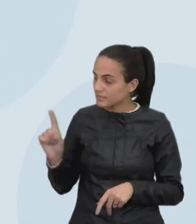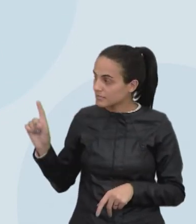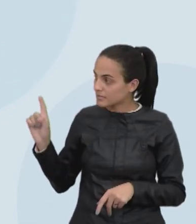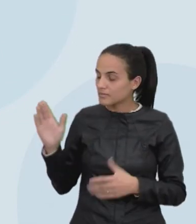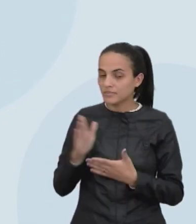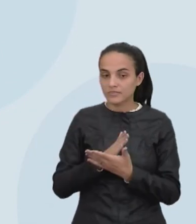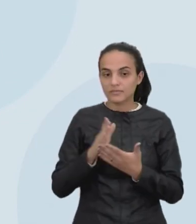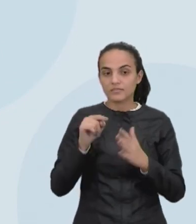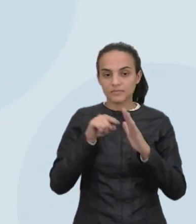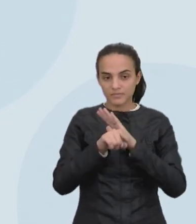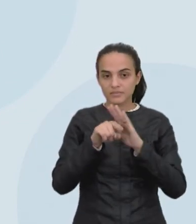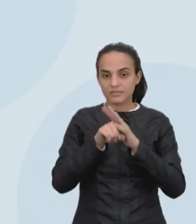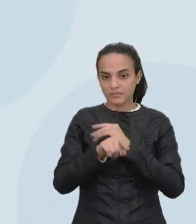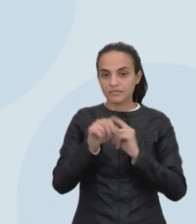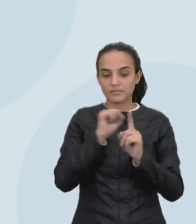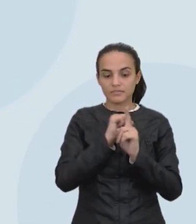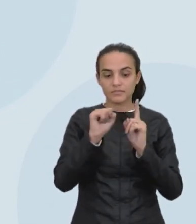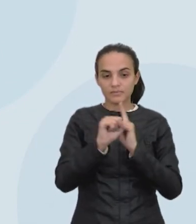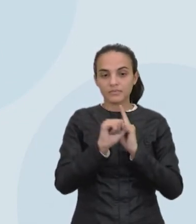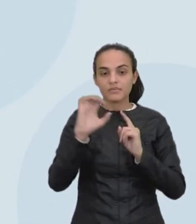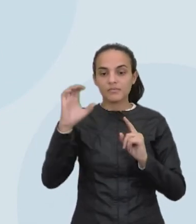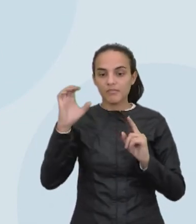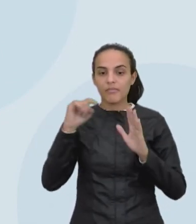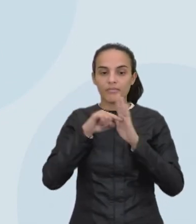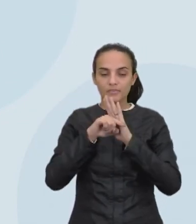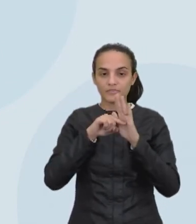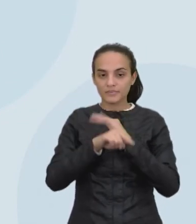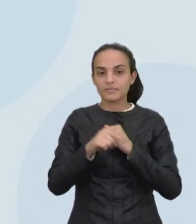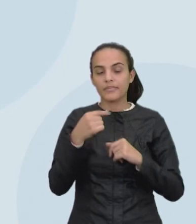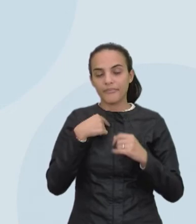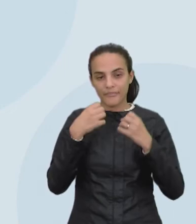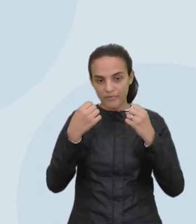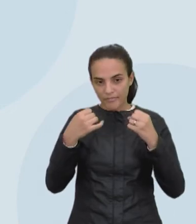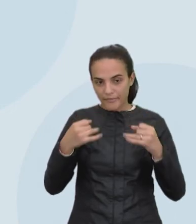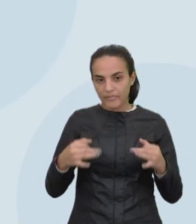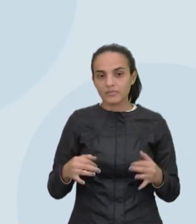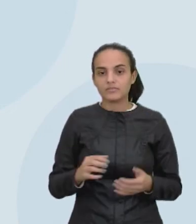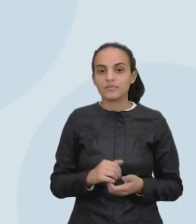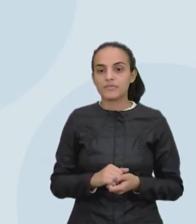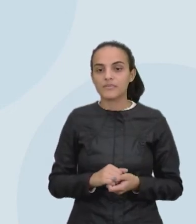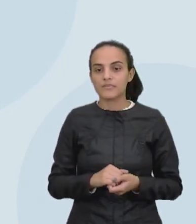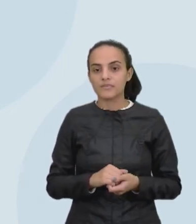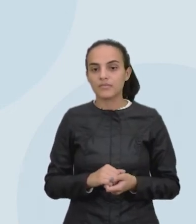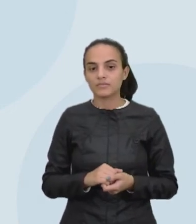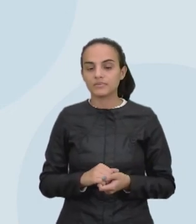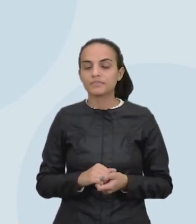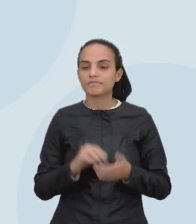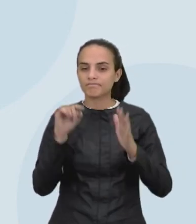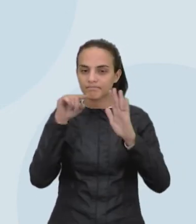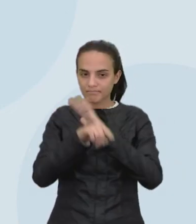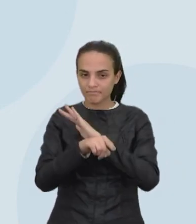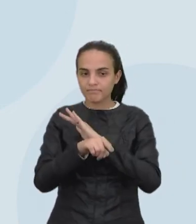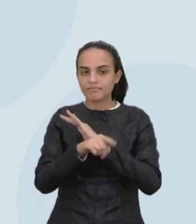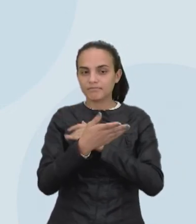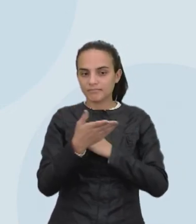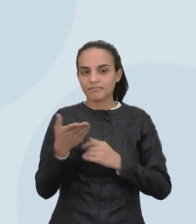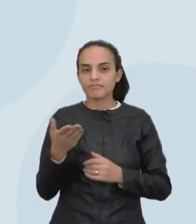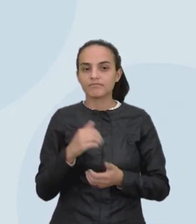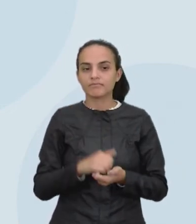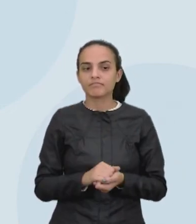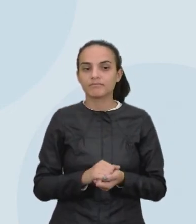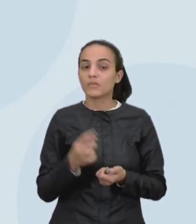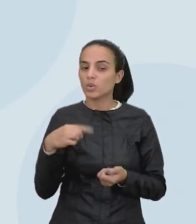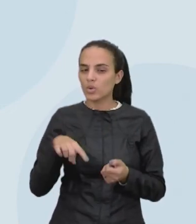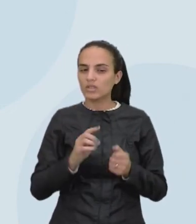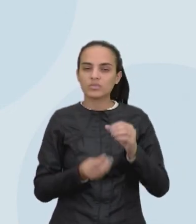algumas questões socio-científicas, né. Tanto que eu faço uma... um questionamento aí pra vocês, né.